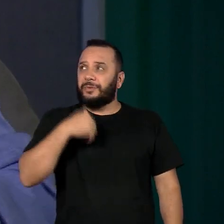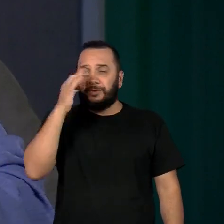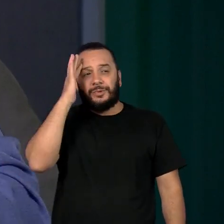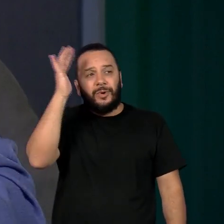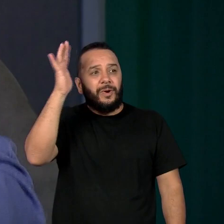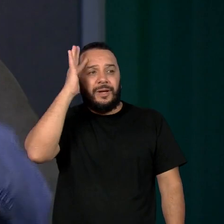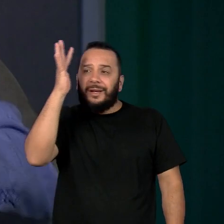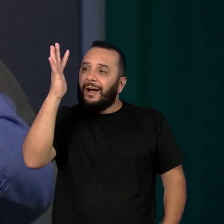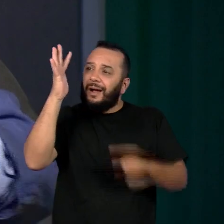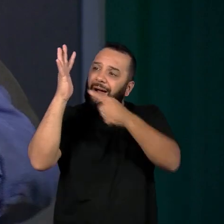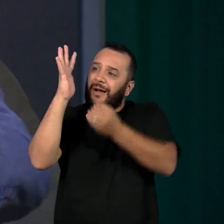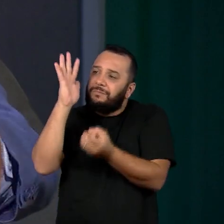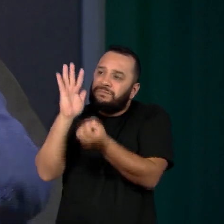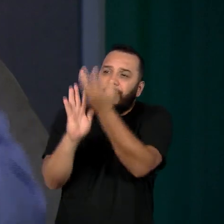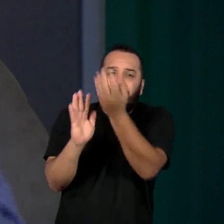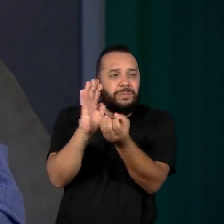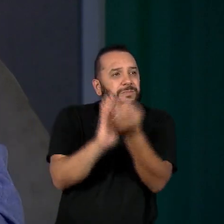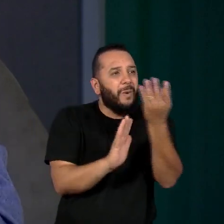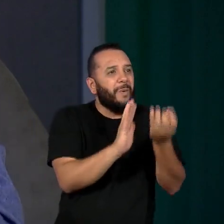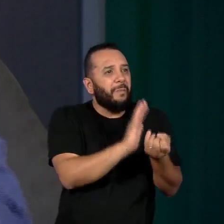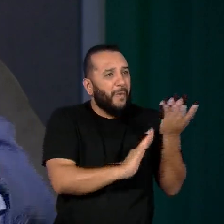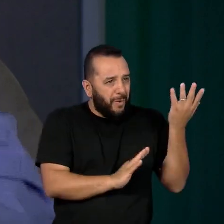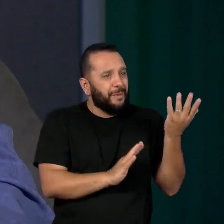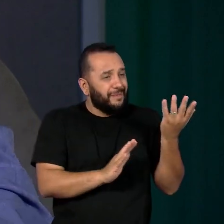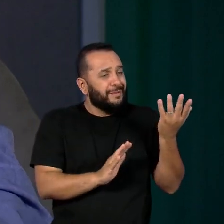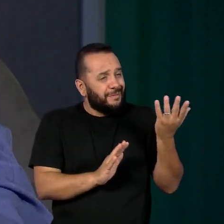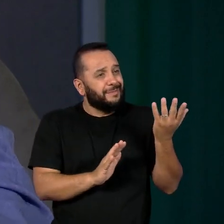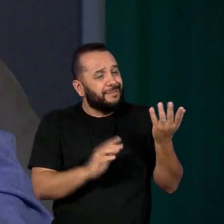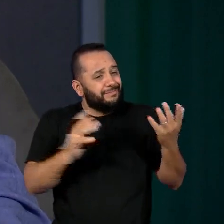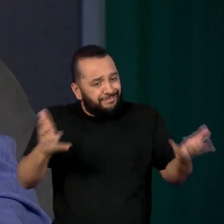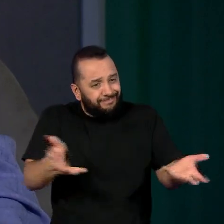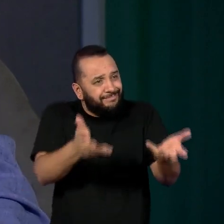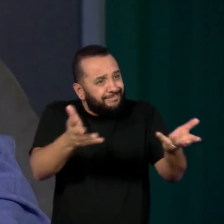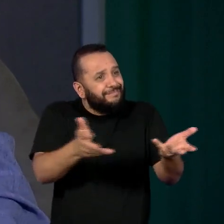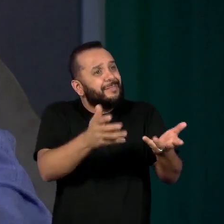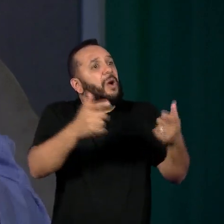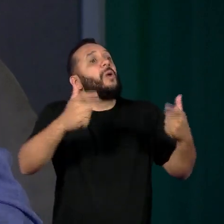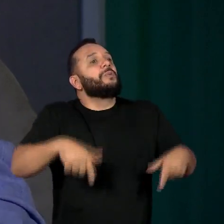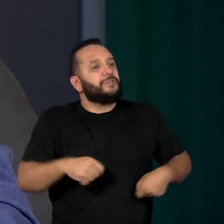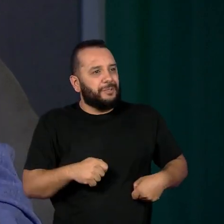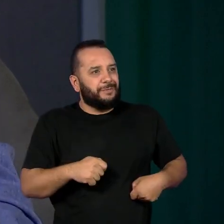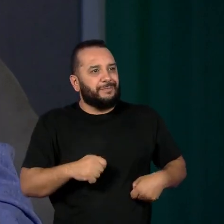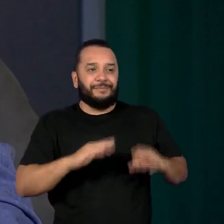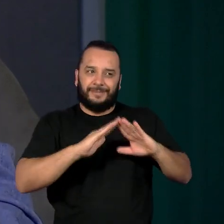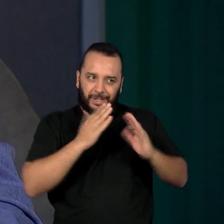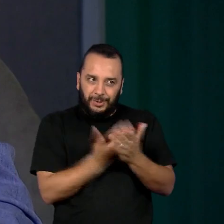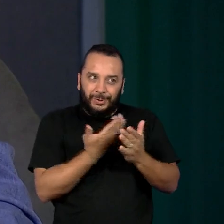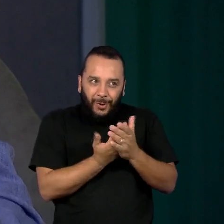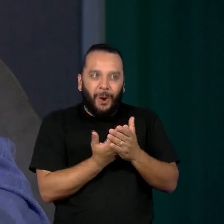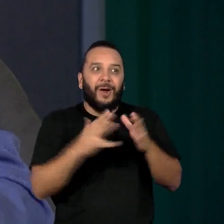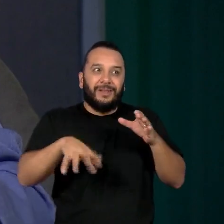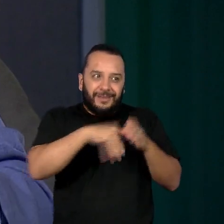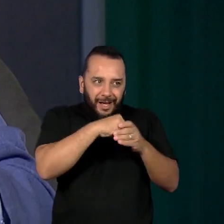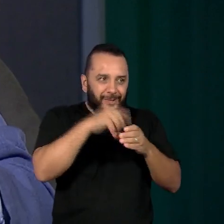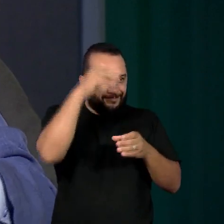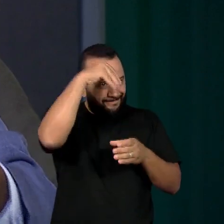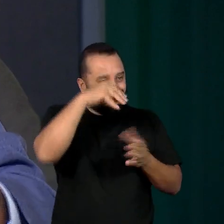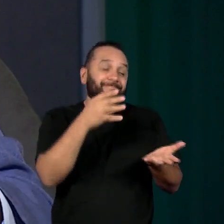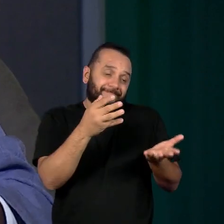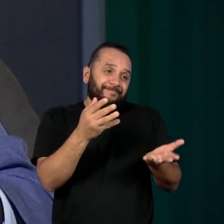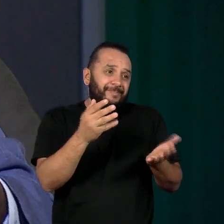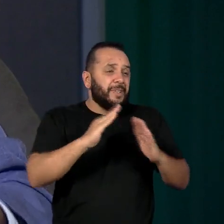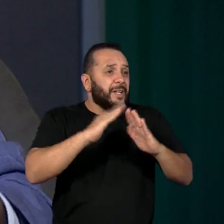construir os sonhos, da gente enriquecer esses sonhos é justamente na escola. A escola, ela não poderia